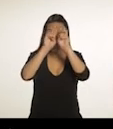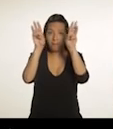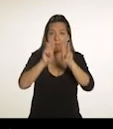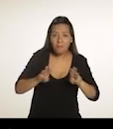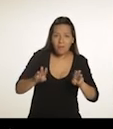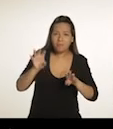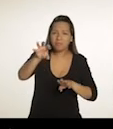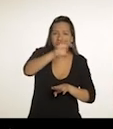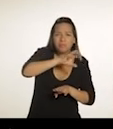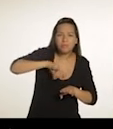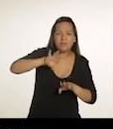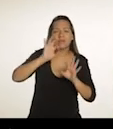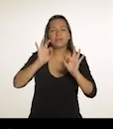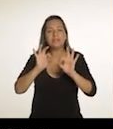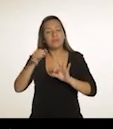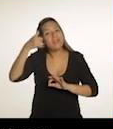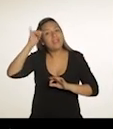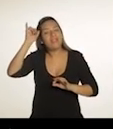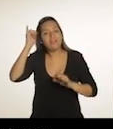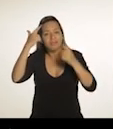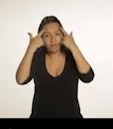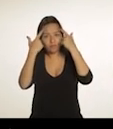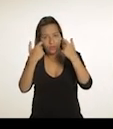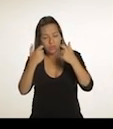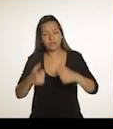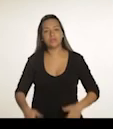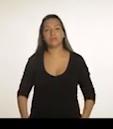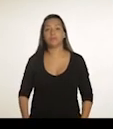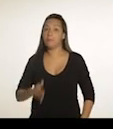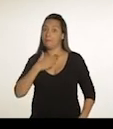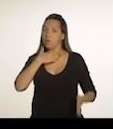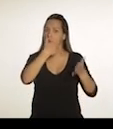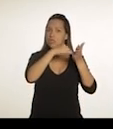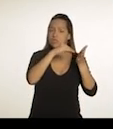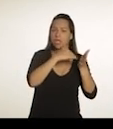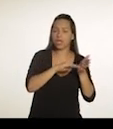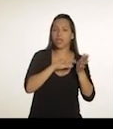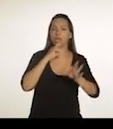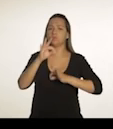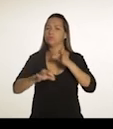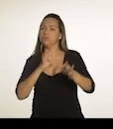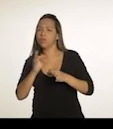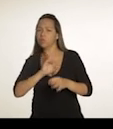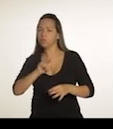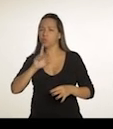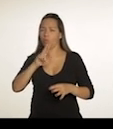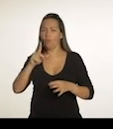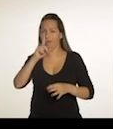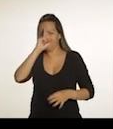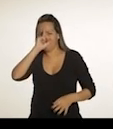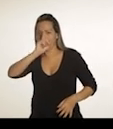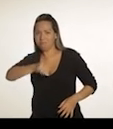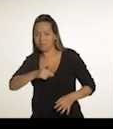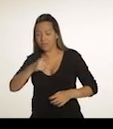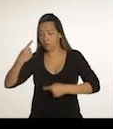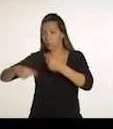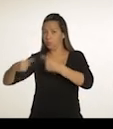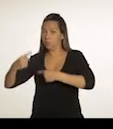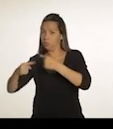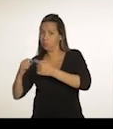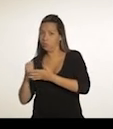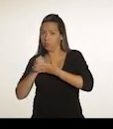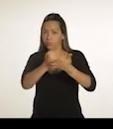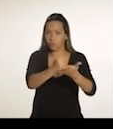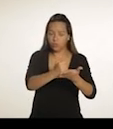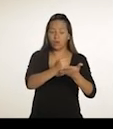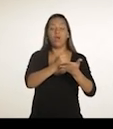bairros e colocar a guarda municipal nas ruas para prevenir os crimes. Meu secretariado será técnico, não será indicação de partido político.